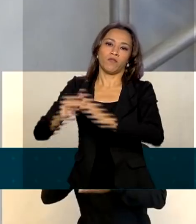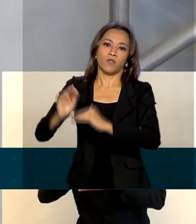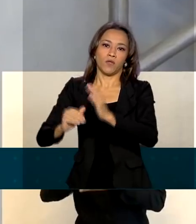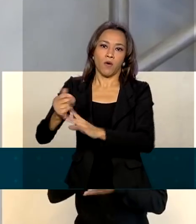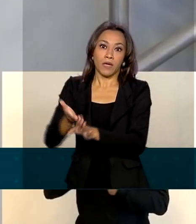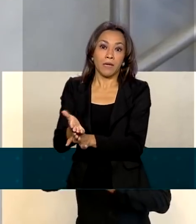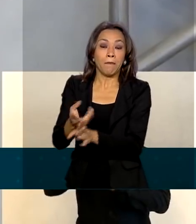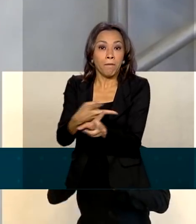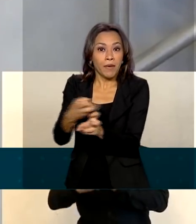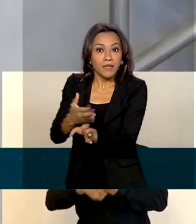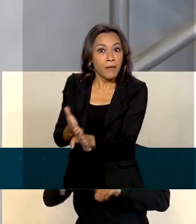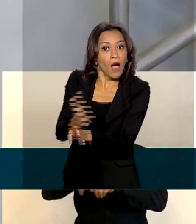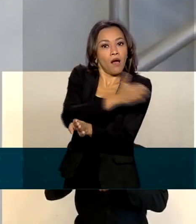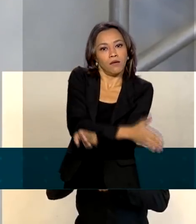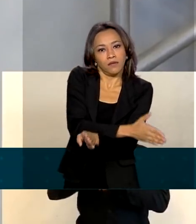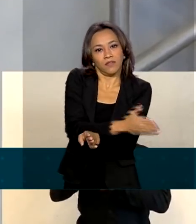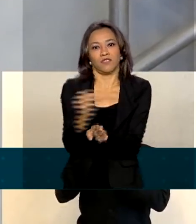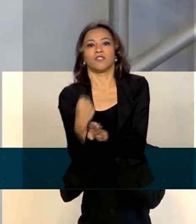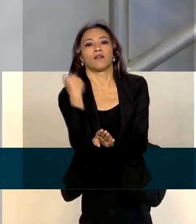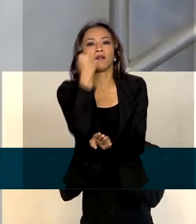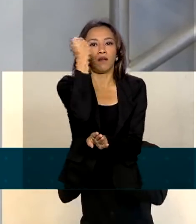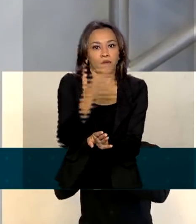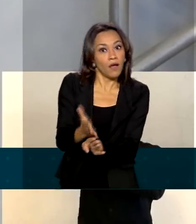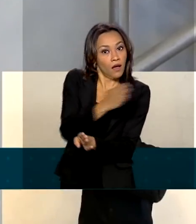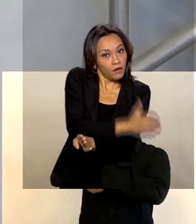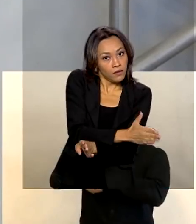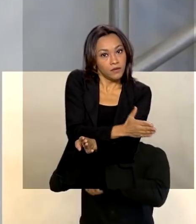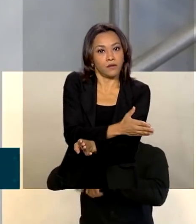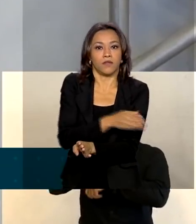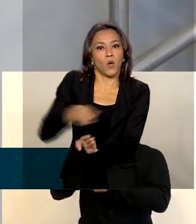E a orientação é precoce.